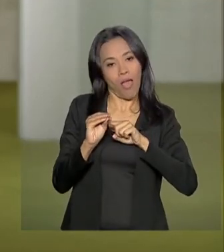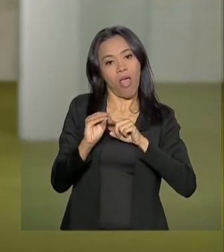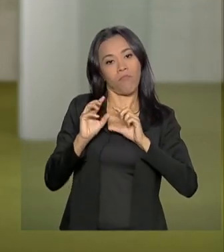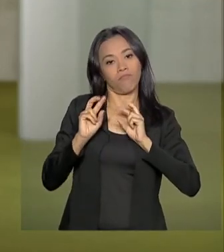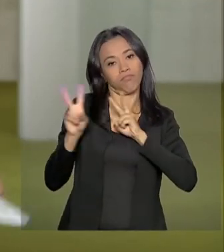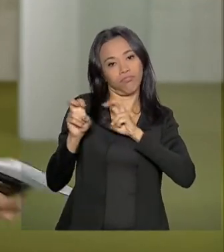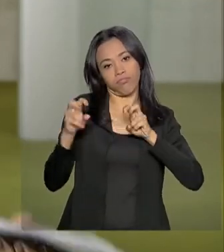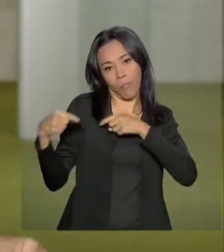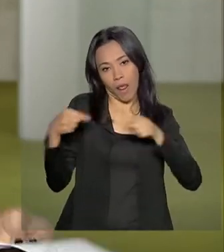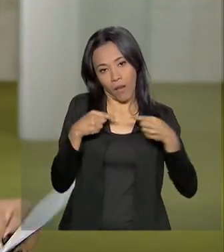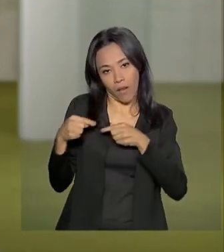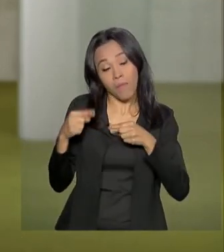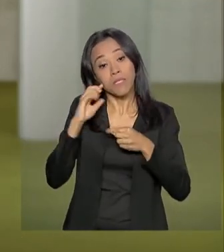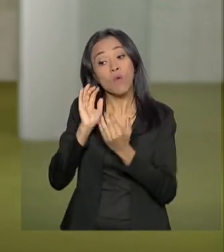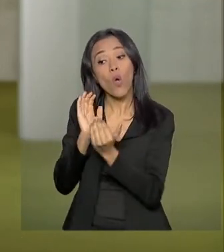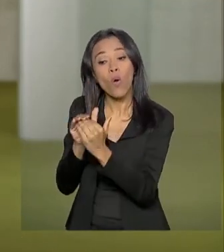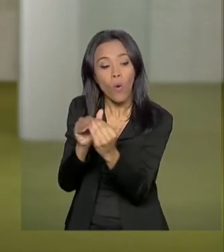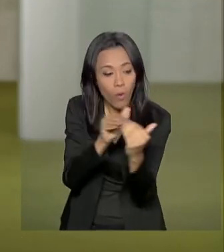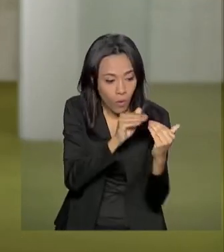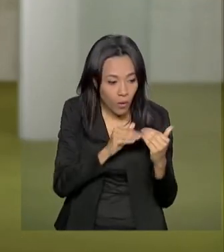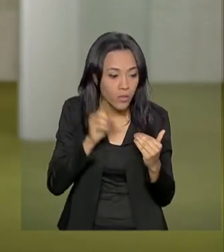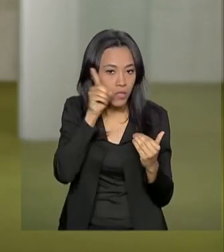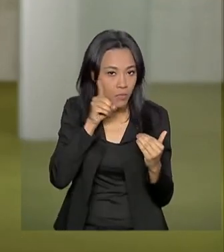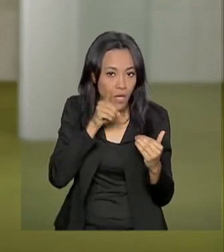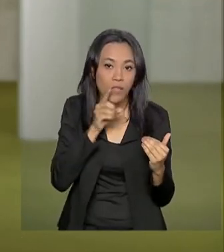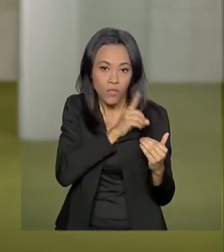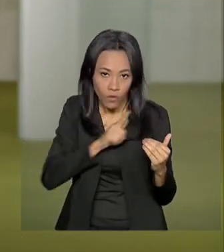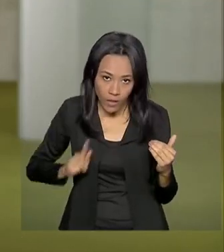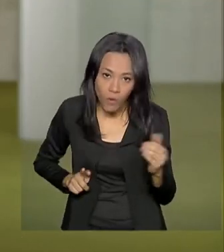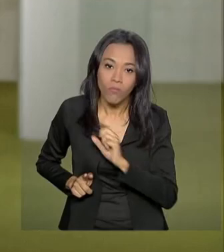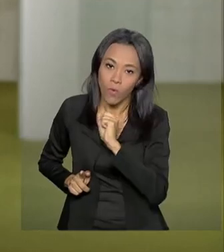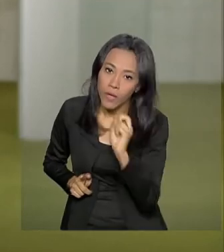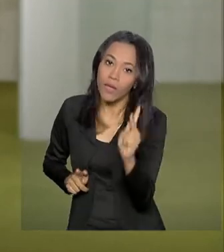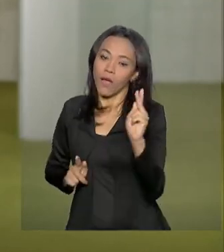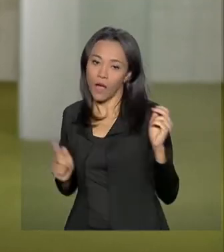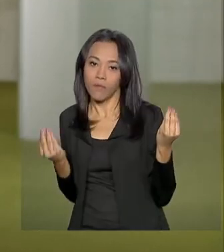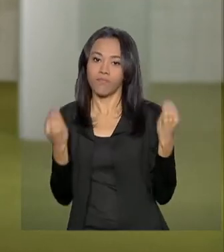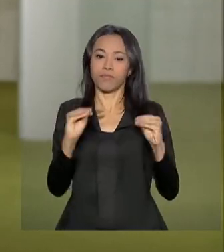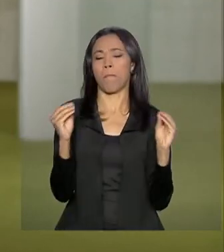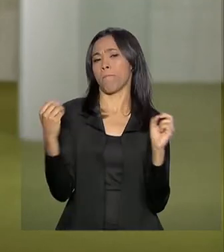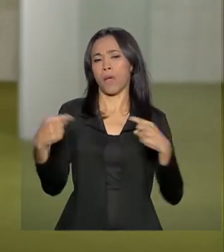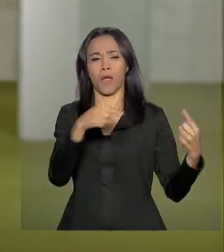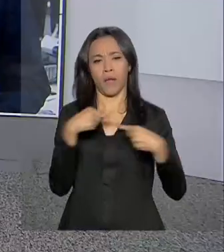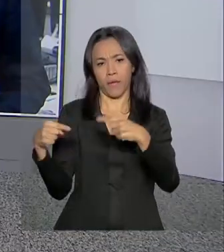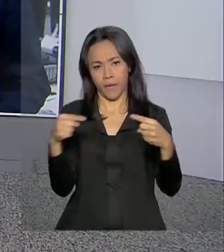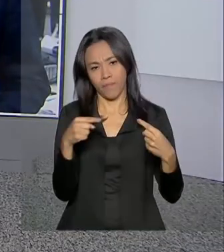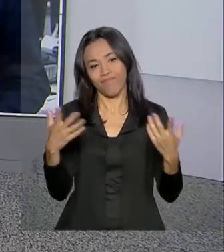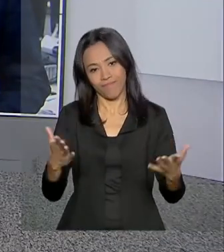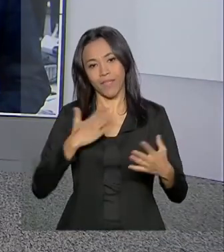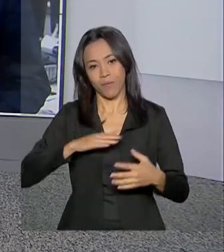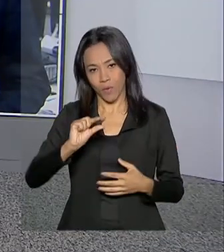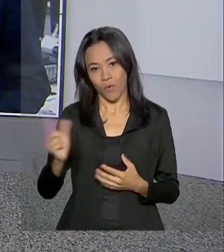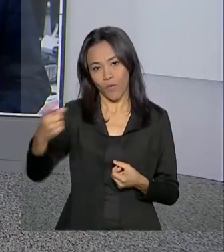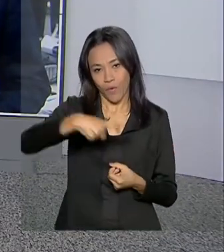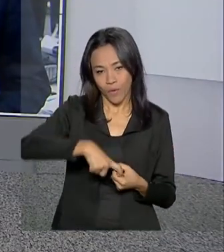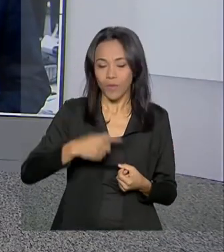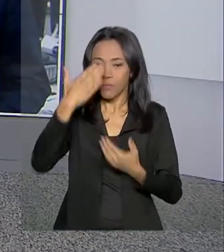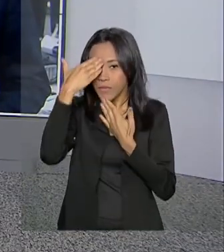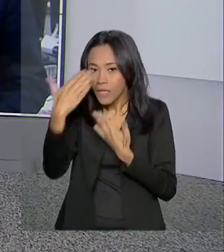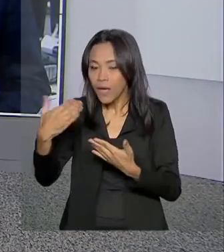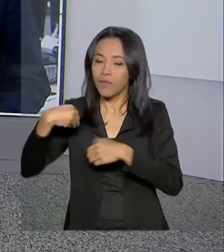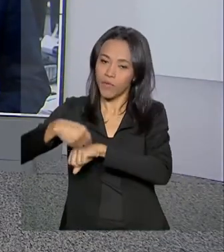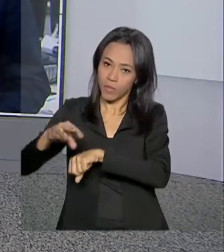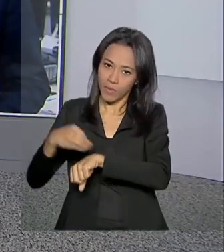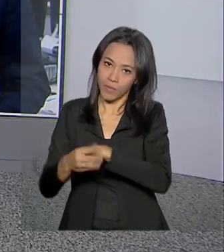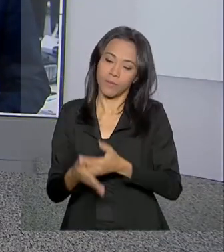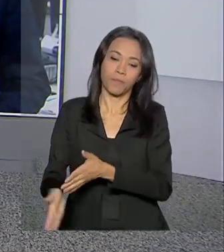haja acordo entre deputados e governadores. A gente continua acompanhando isso aqui. Carla, eu volto com você. Obrigada, Selma, pelas suas informações.